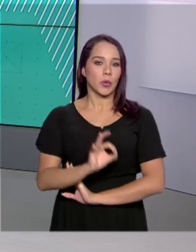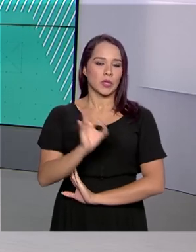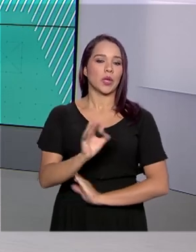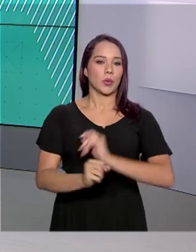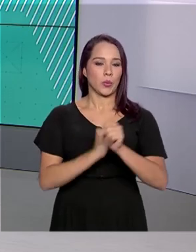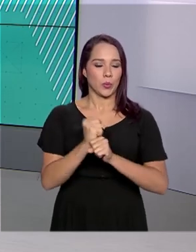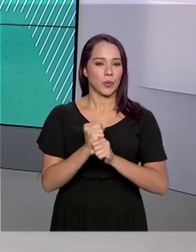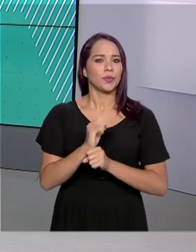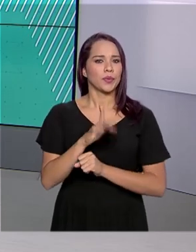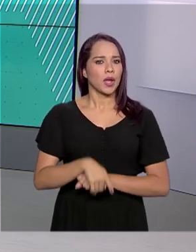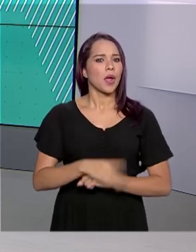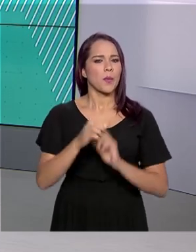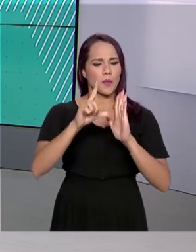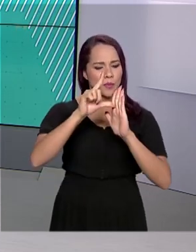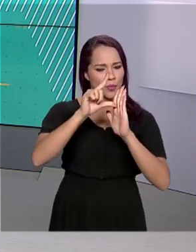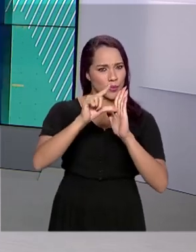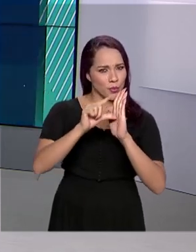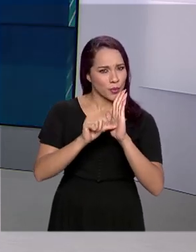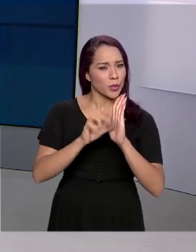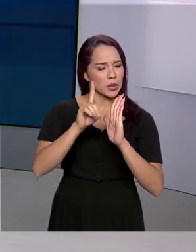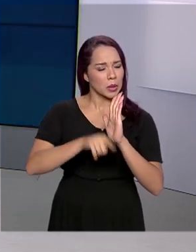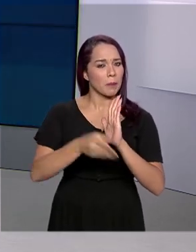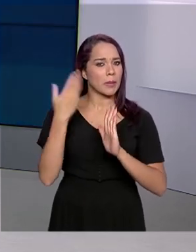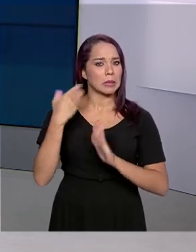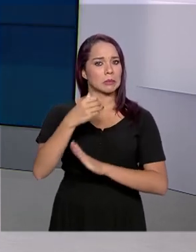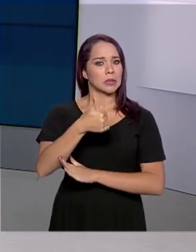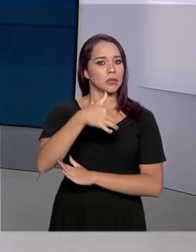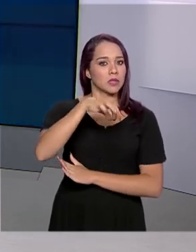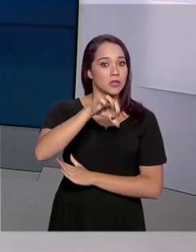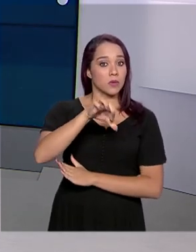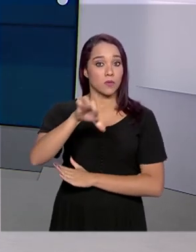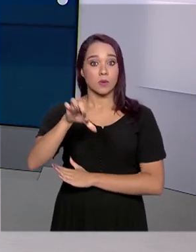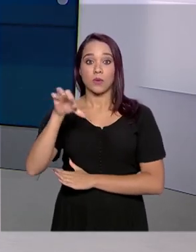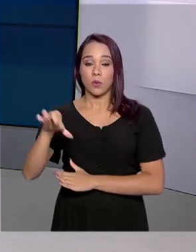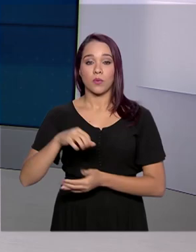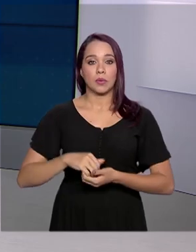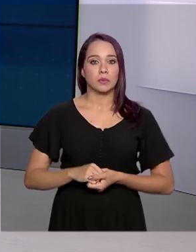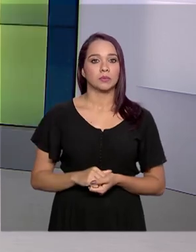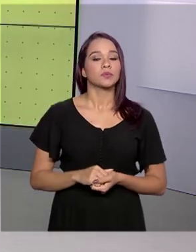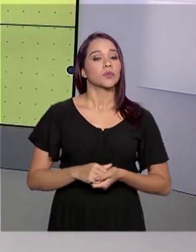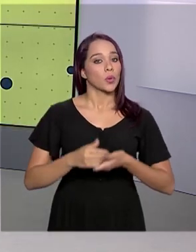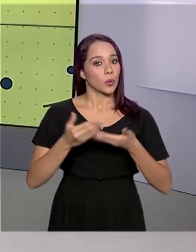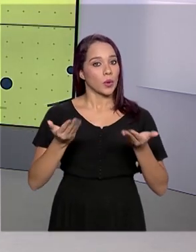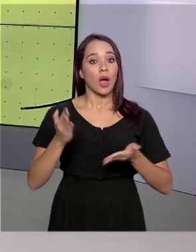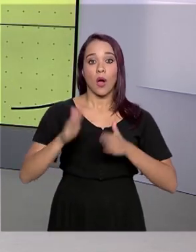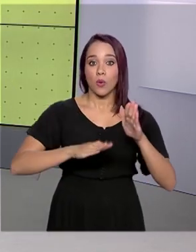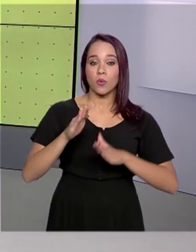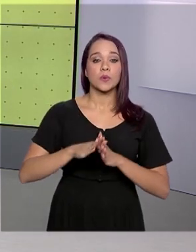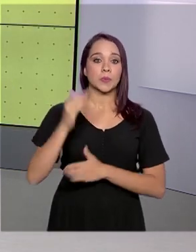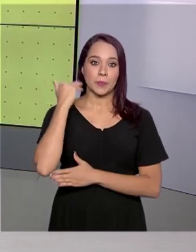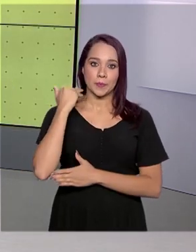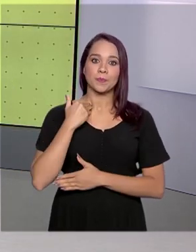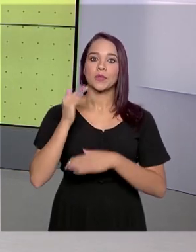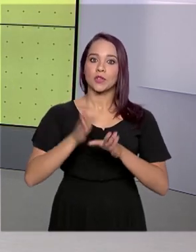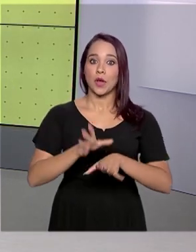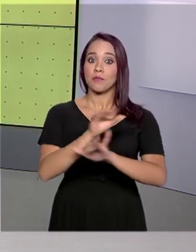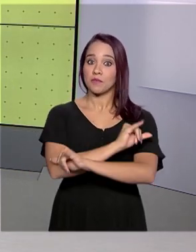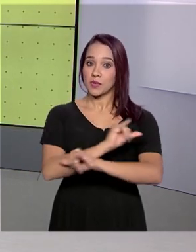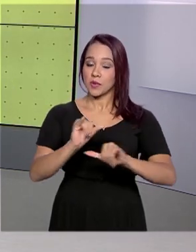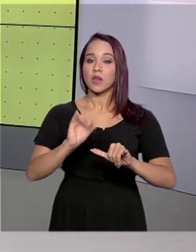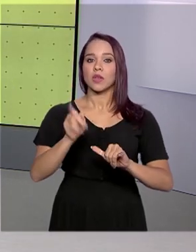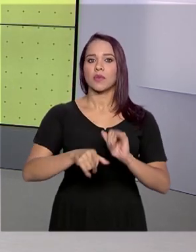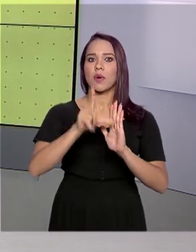Esse é o menor patamar desde 1999. Com a medida, alguns bancos já anunciaram que vão